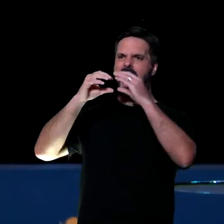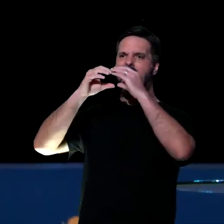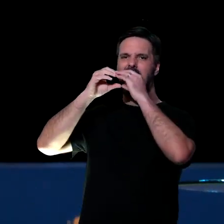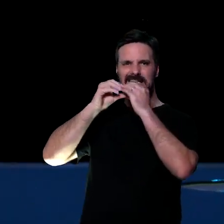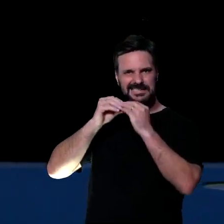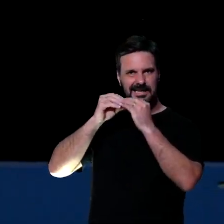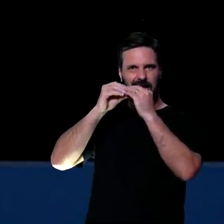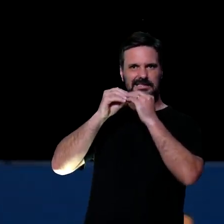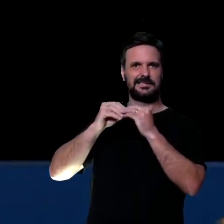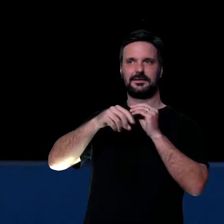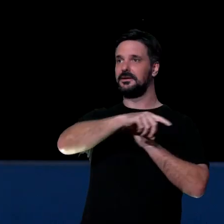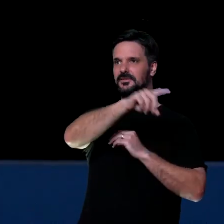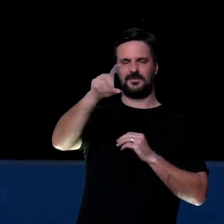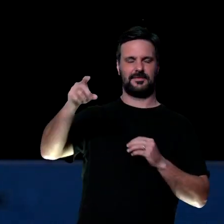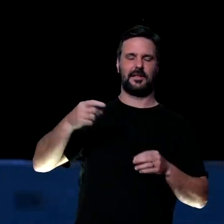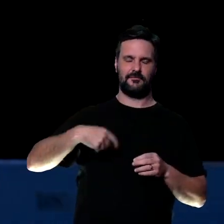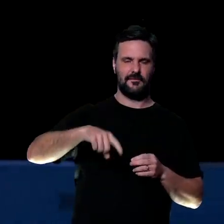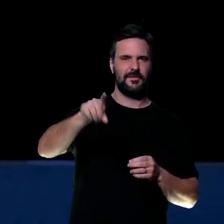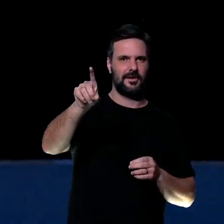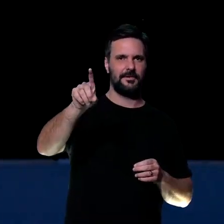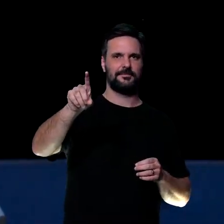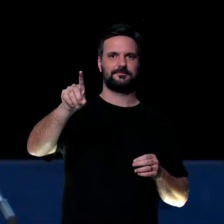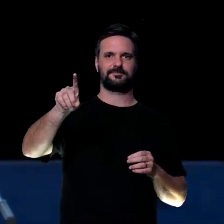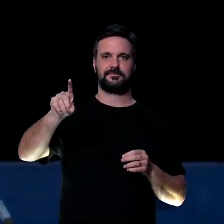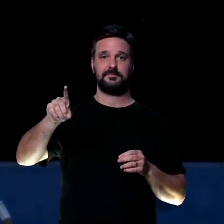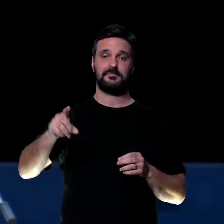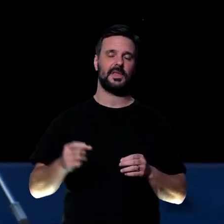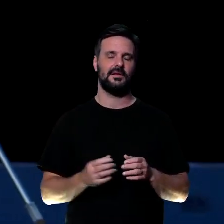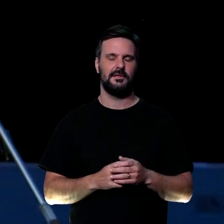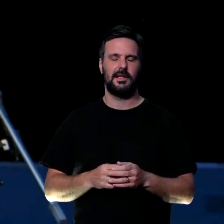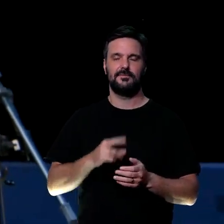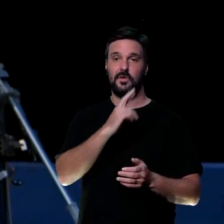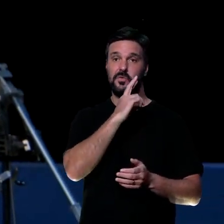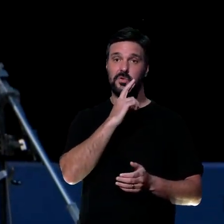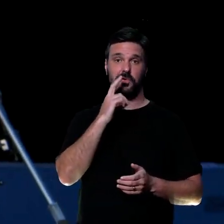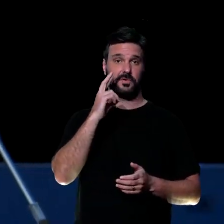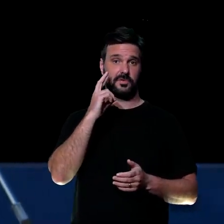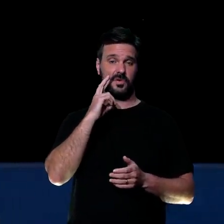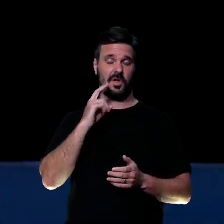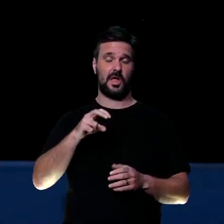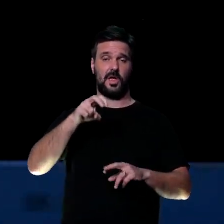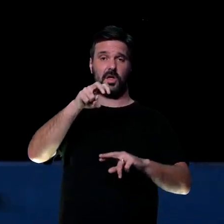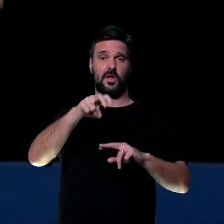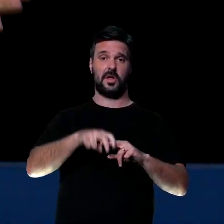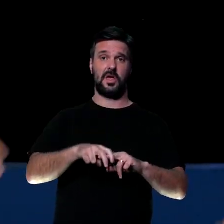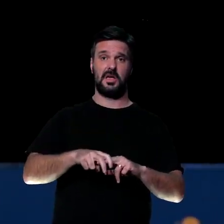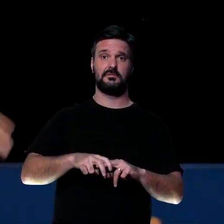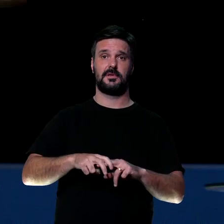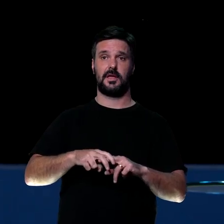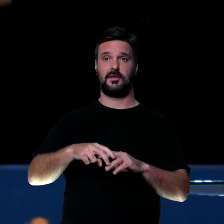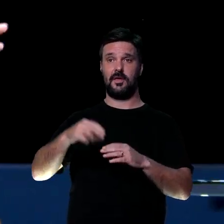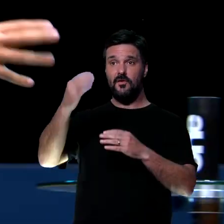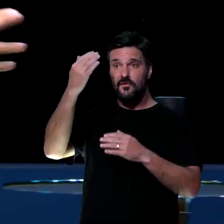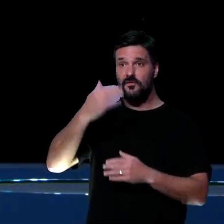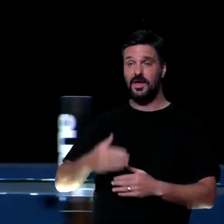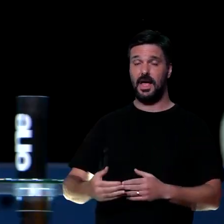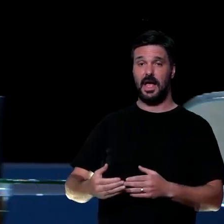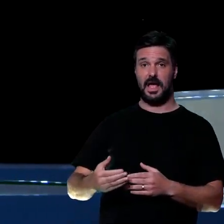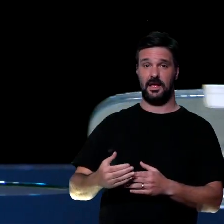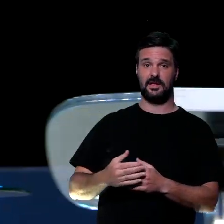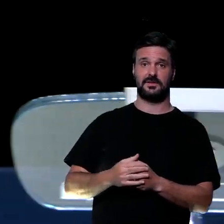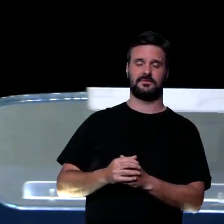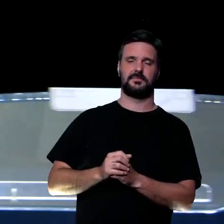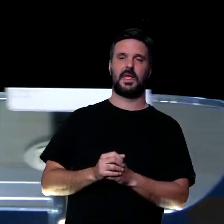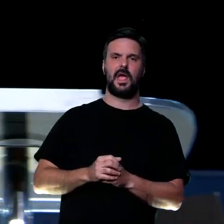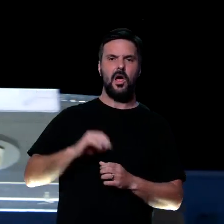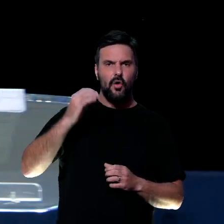eu, minha mãe, meu pai, para a gente ir comer um x-salada. A gente ia numa lanchonete, sentava lá, e, de repente, na minha frente, já tinha um refrigerante e um x